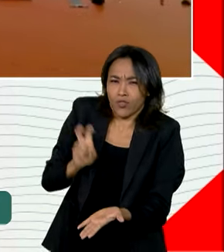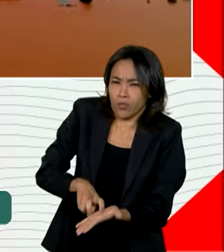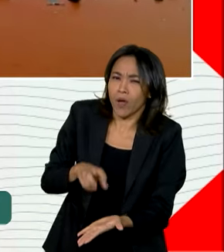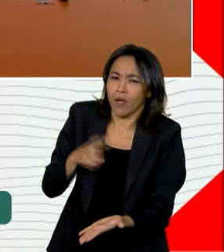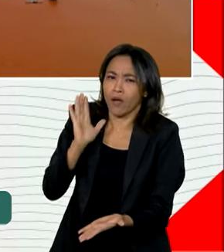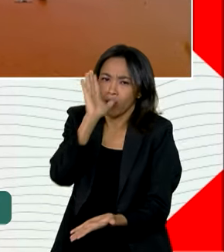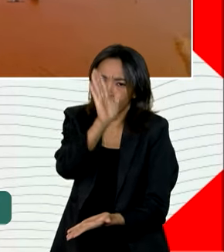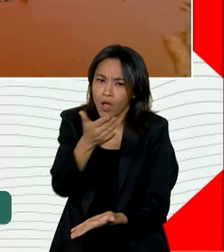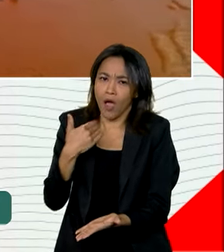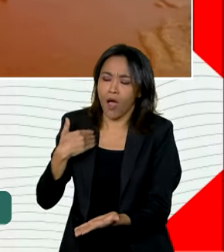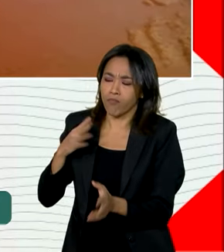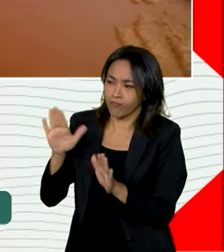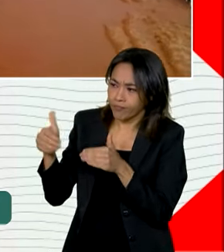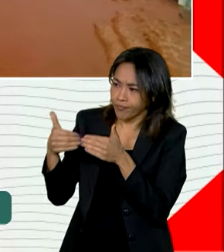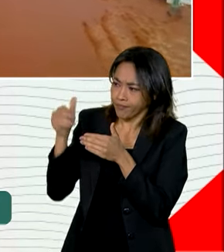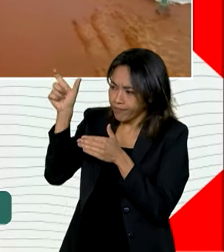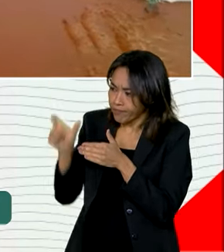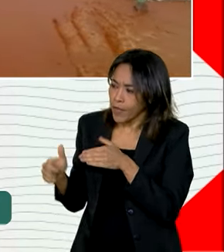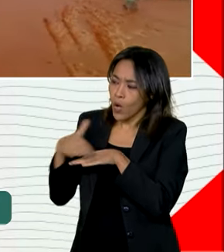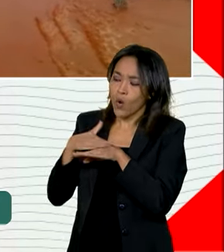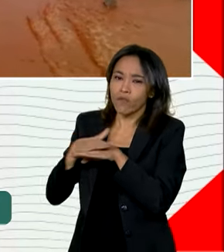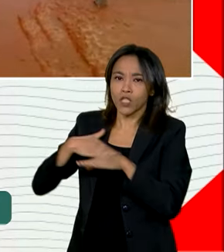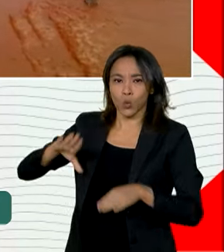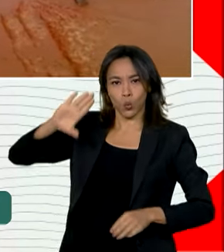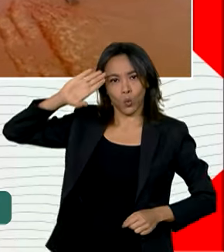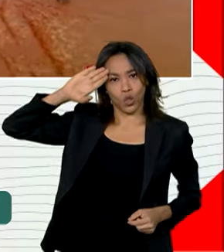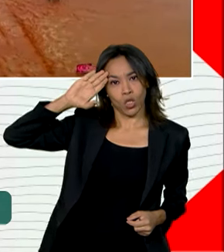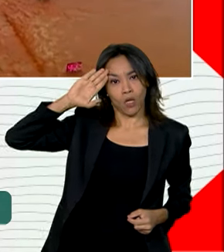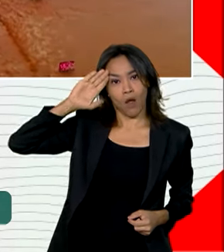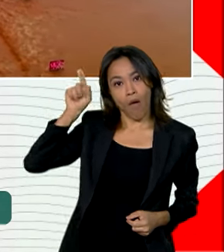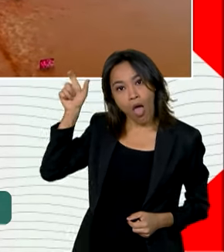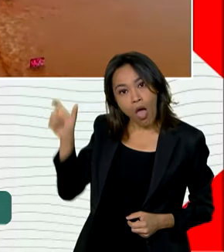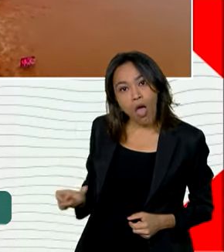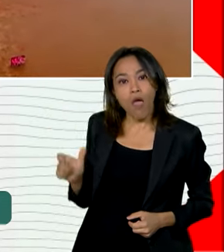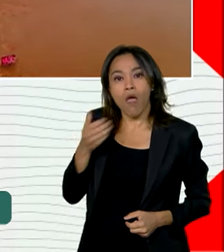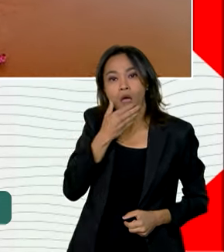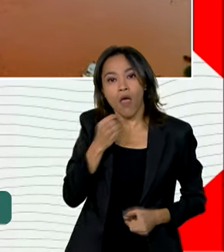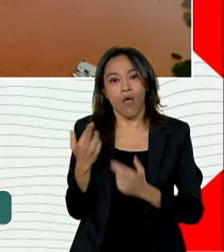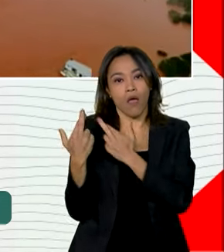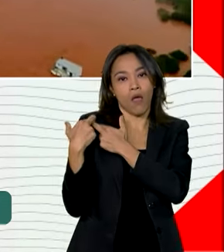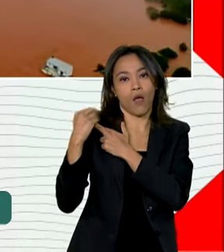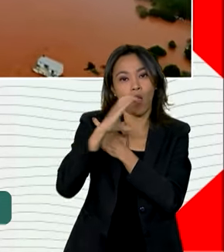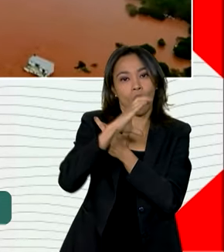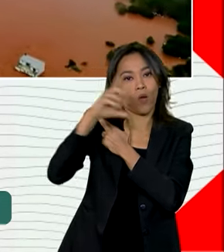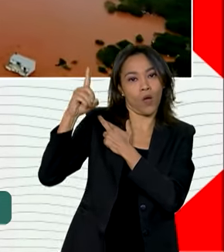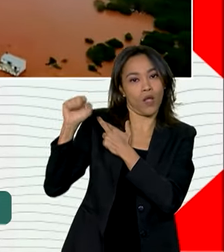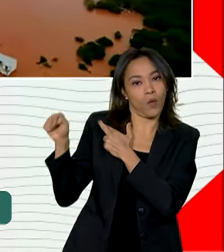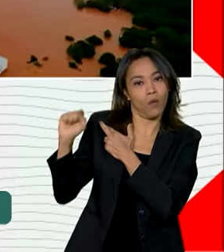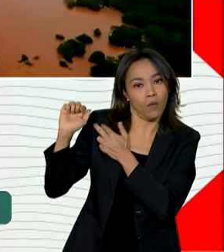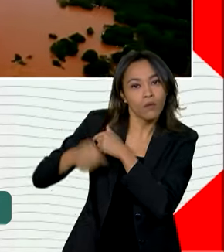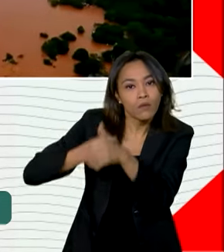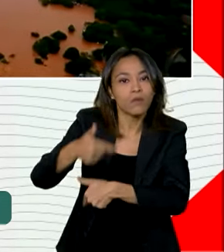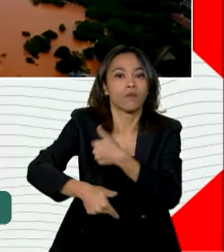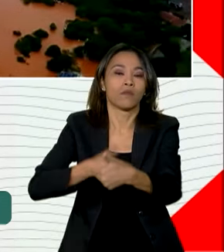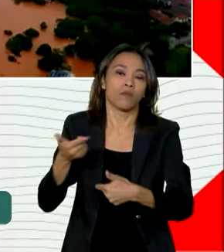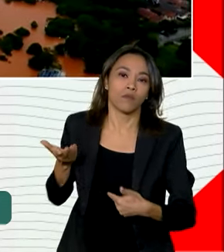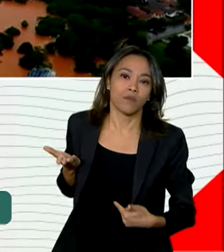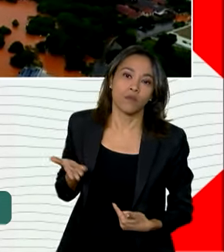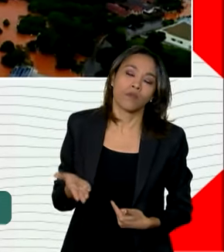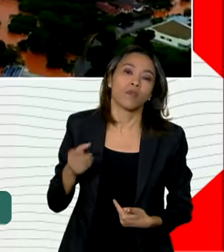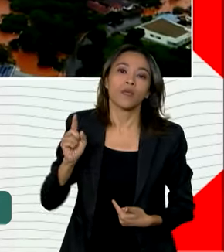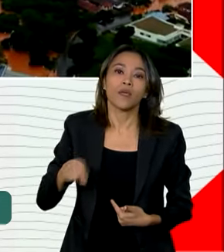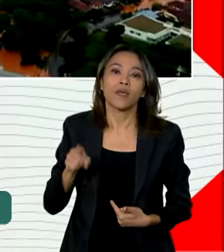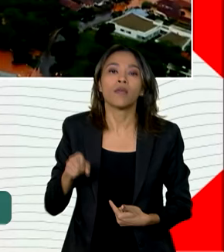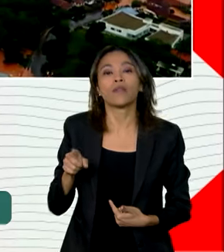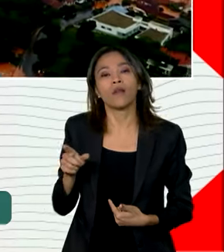com o general Hertz, que é o comandante militar do Sul, que é o coordenador da operação. Essa operação é chamada